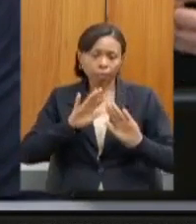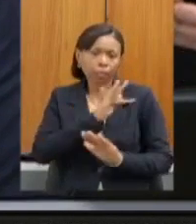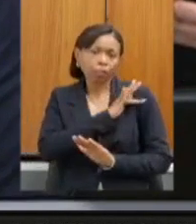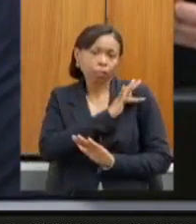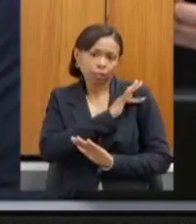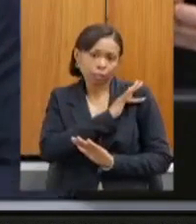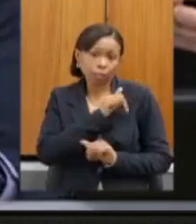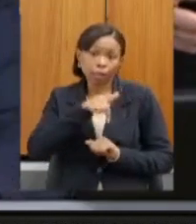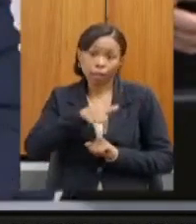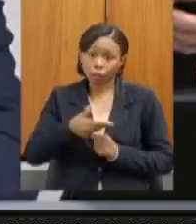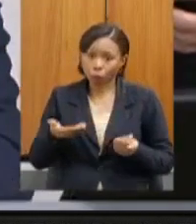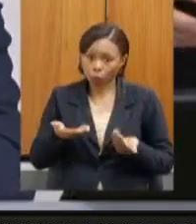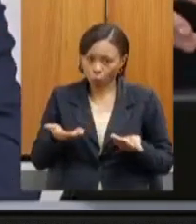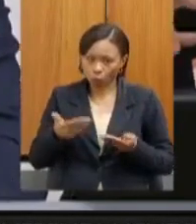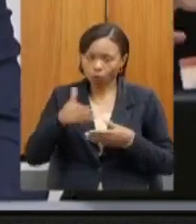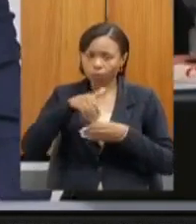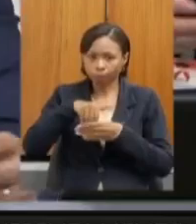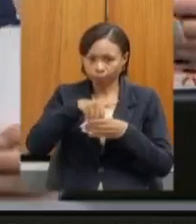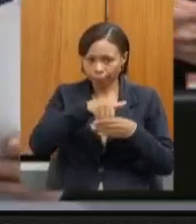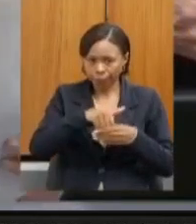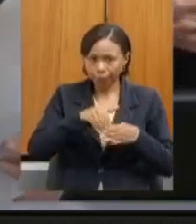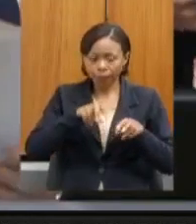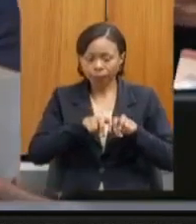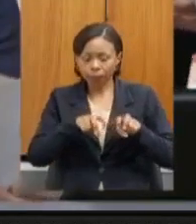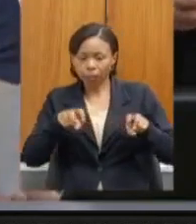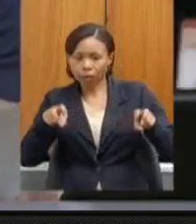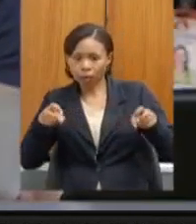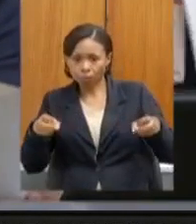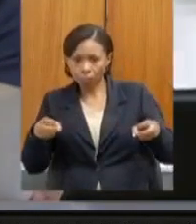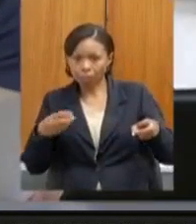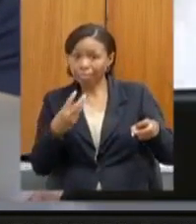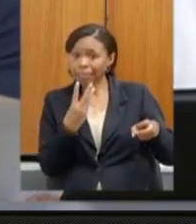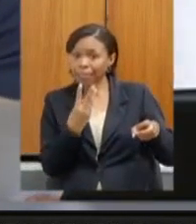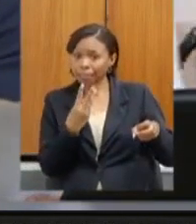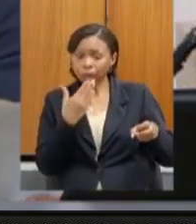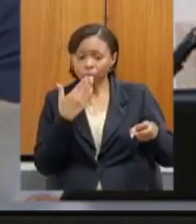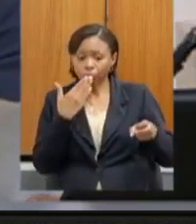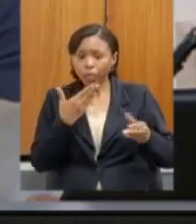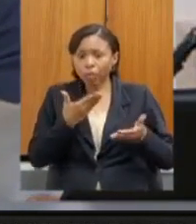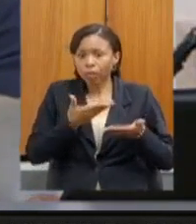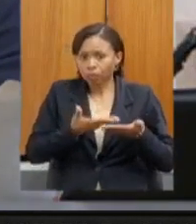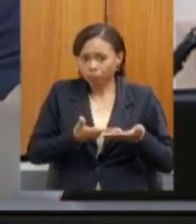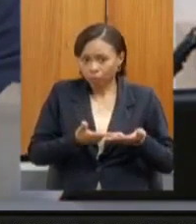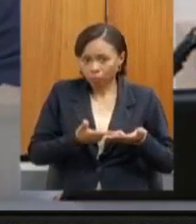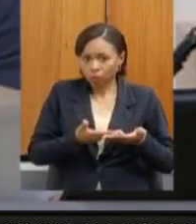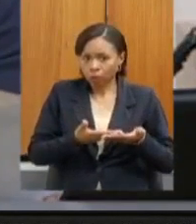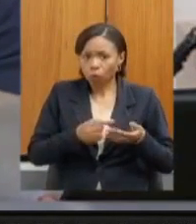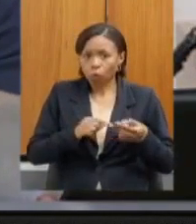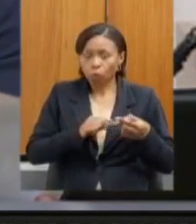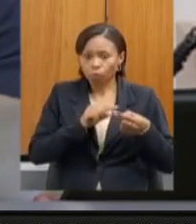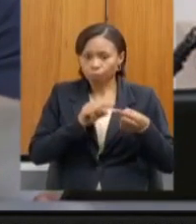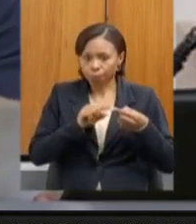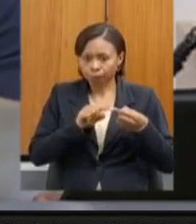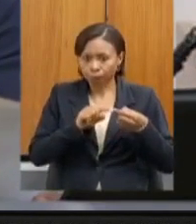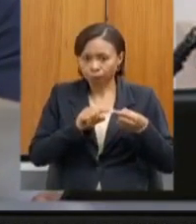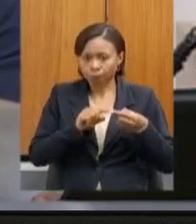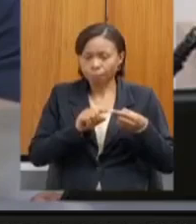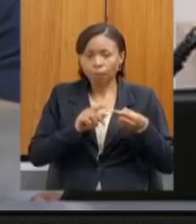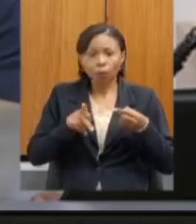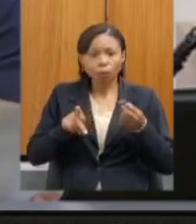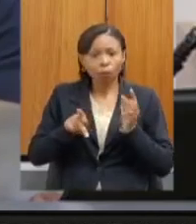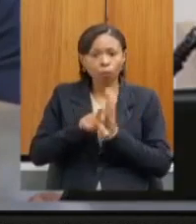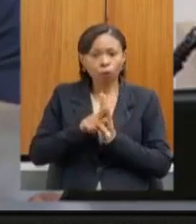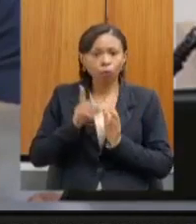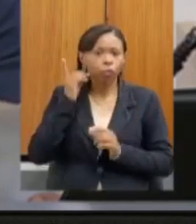nessa fase sobre a mesa requerimentos, três requerimentos. Um requerimento do deputado